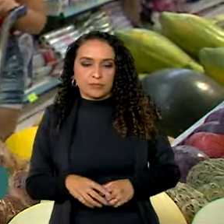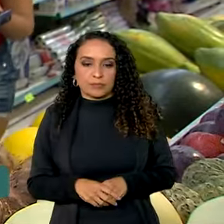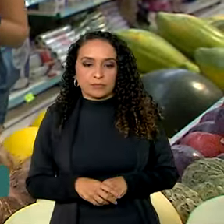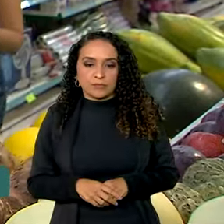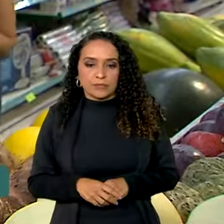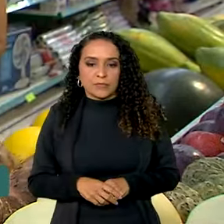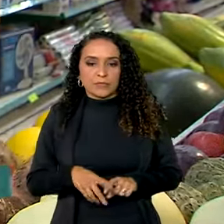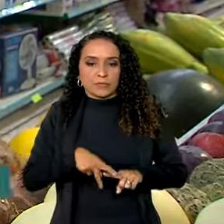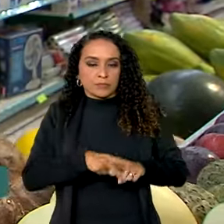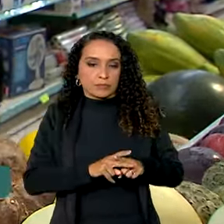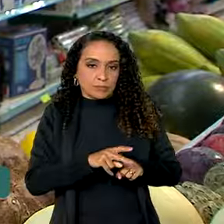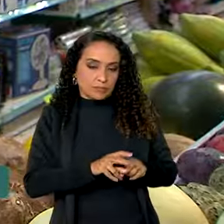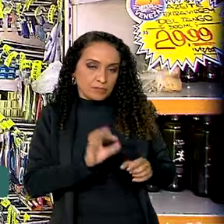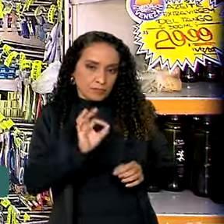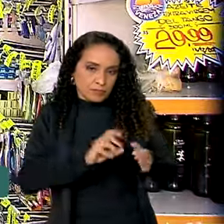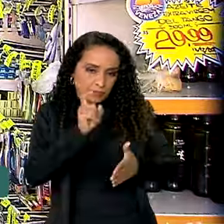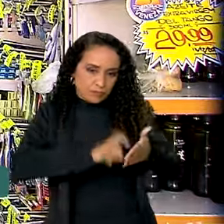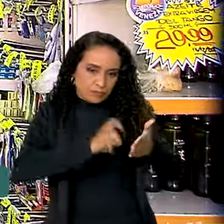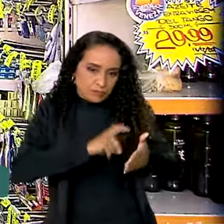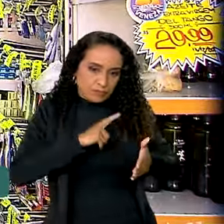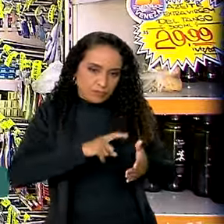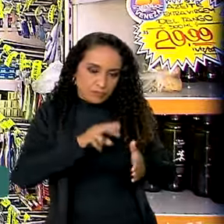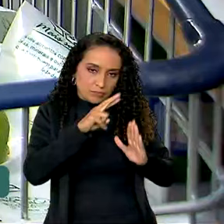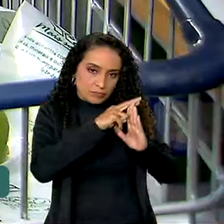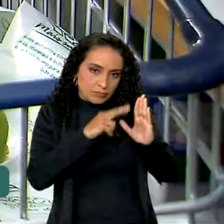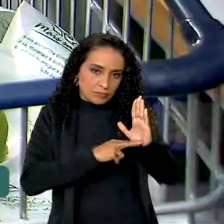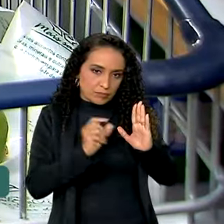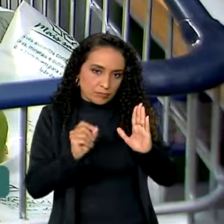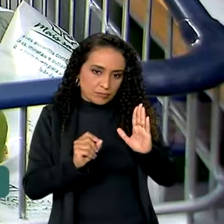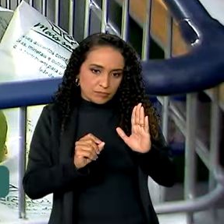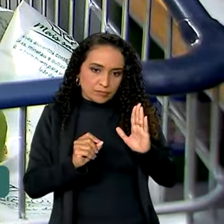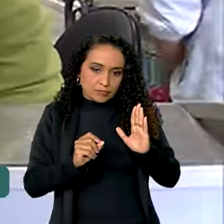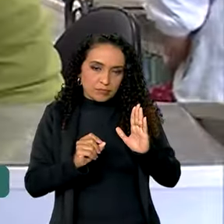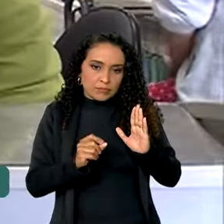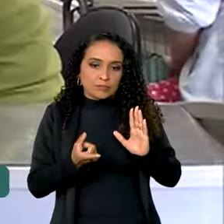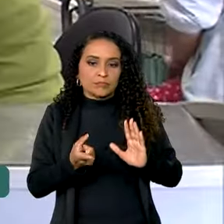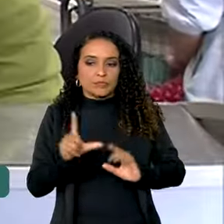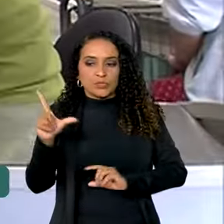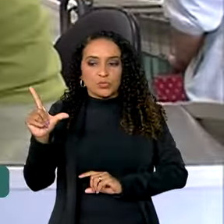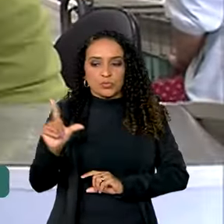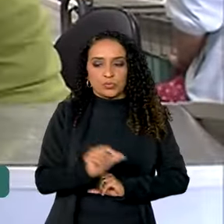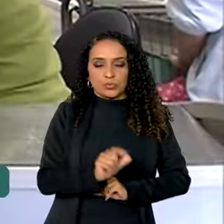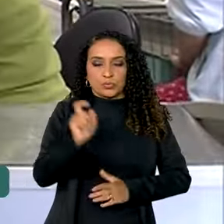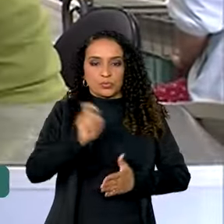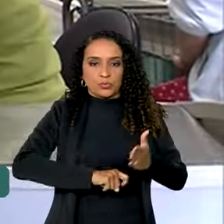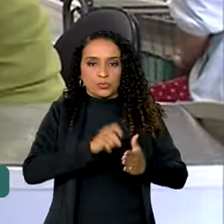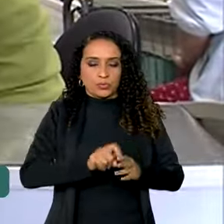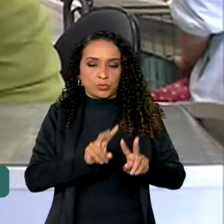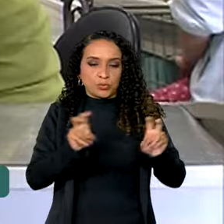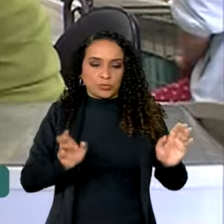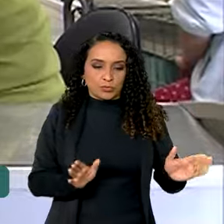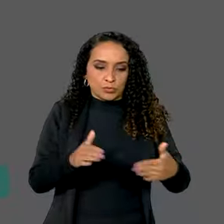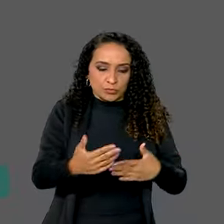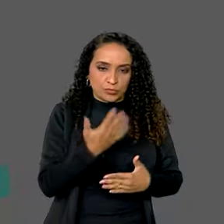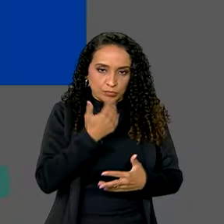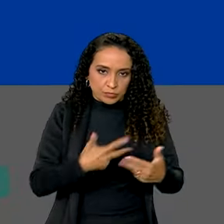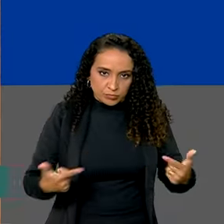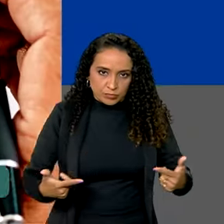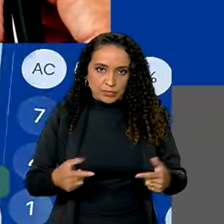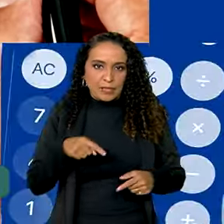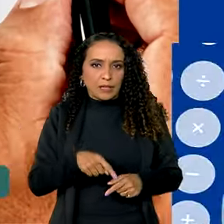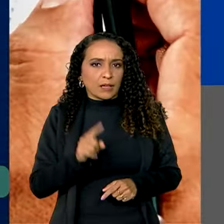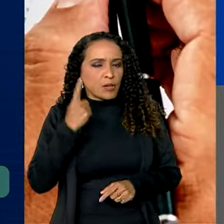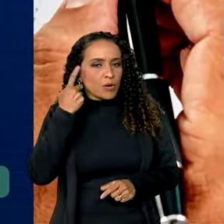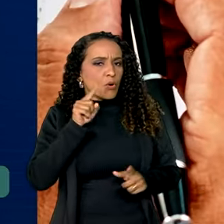A reforma tributária traz em sua regulamentação a redução da tributação sobre a cesta básica. A